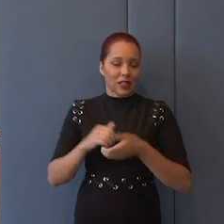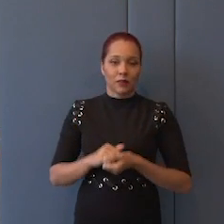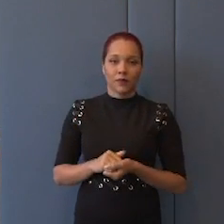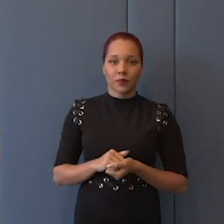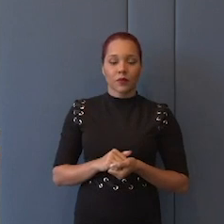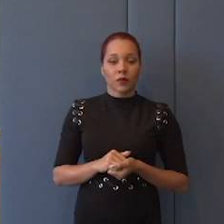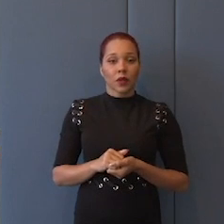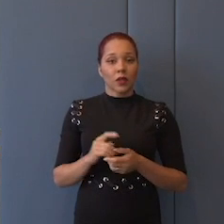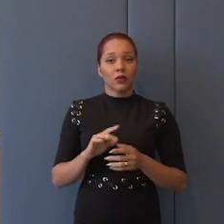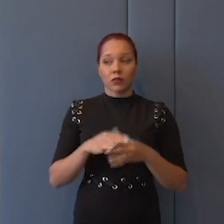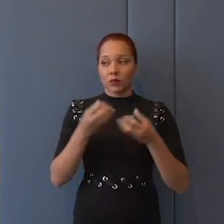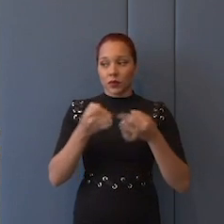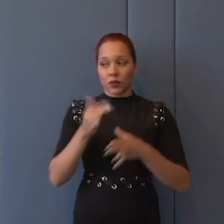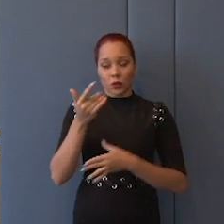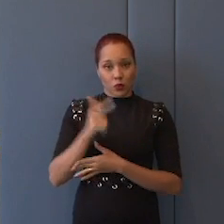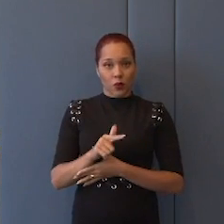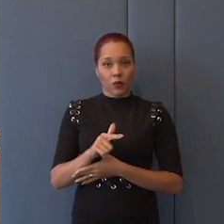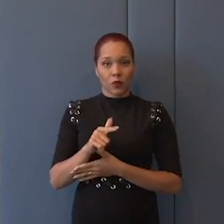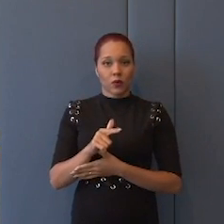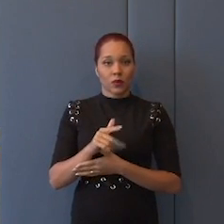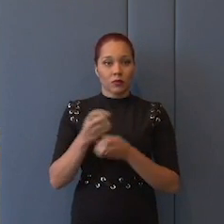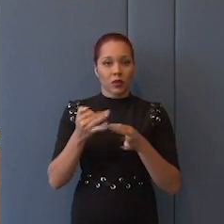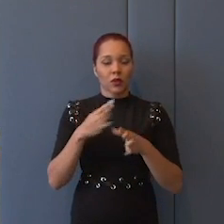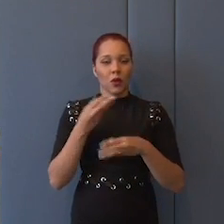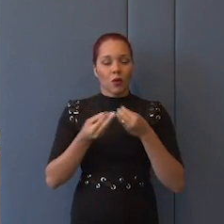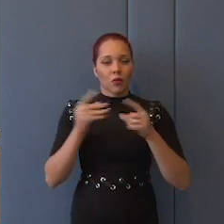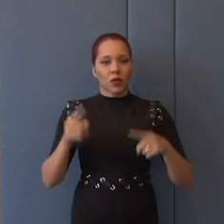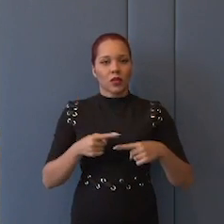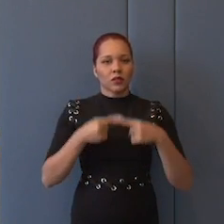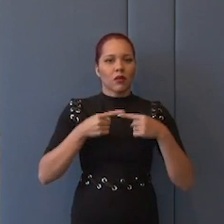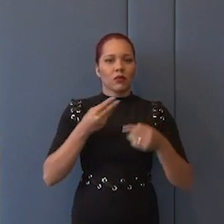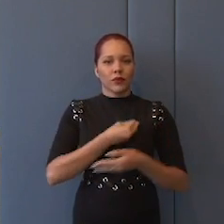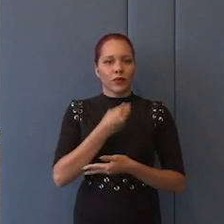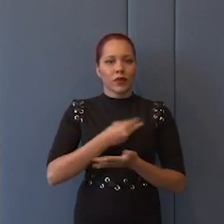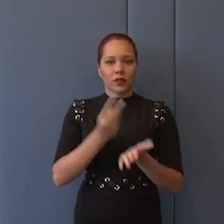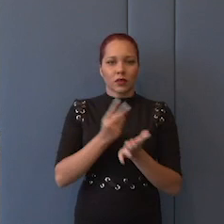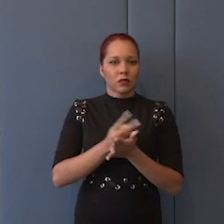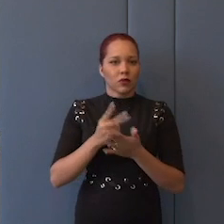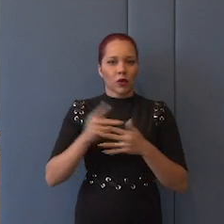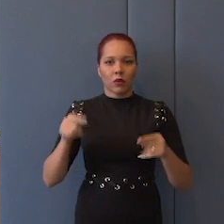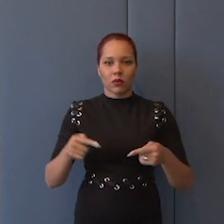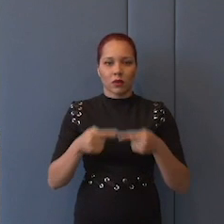vez, a questão da contradição e conviver com a contradição, conviver com a tensão.